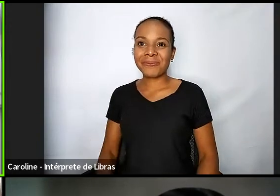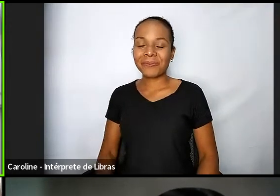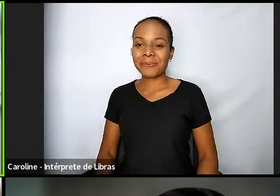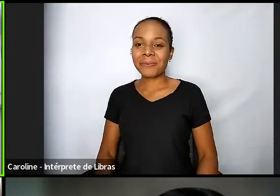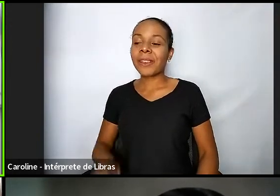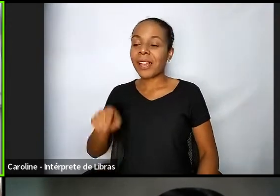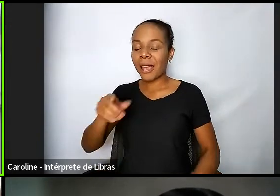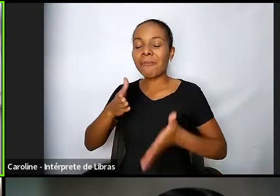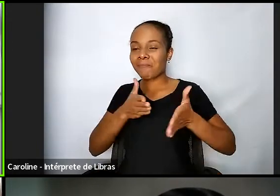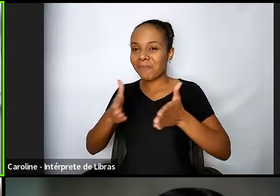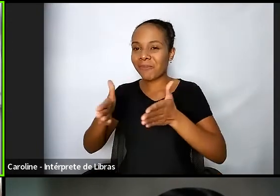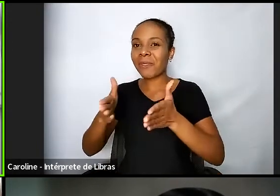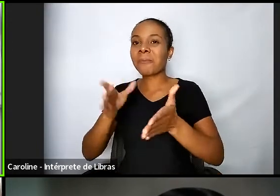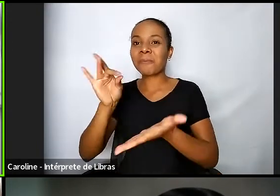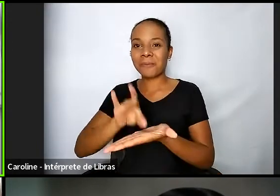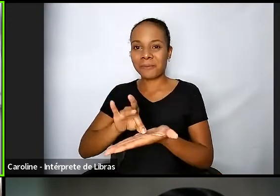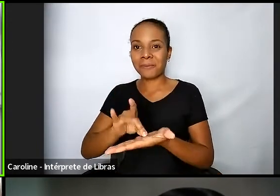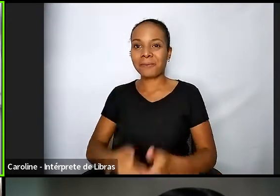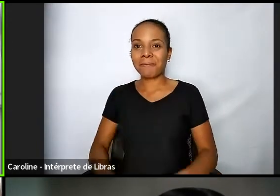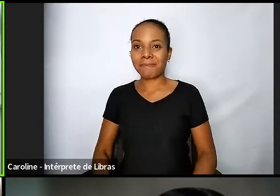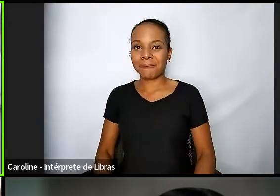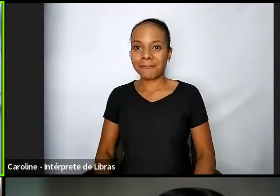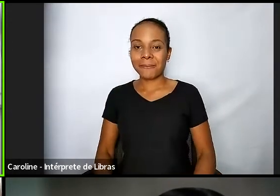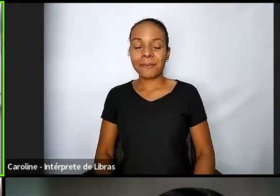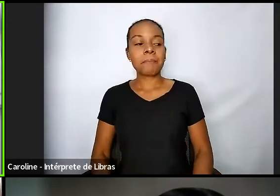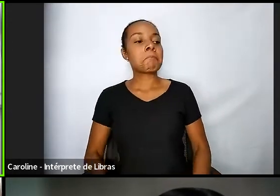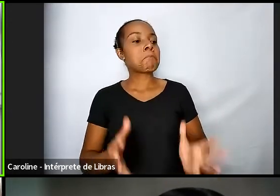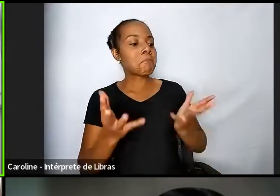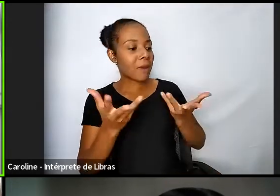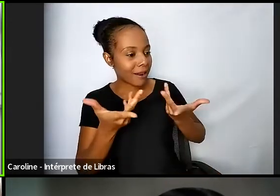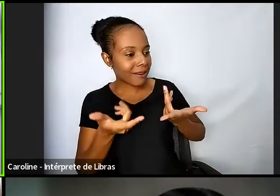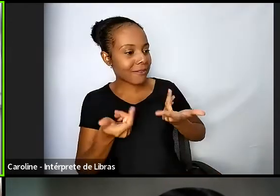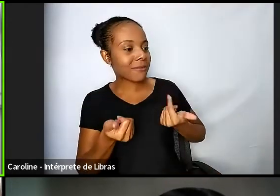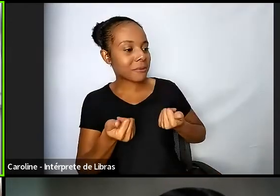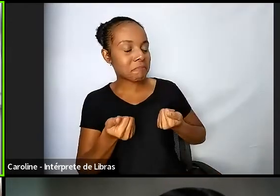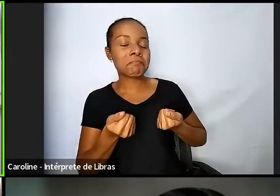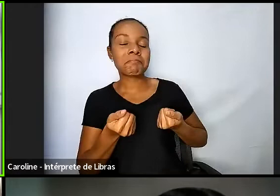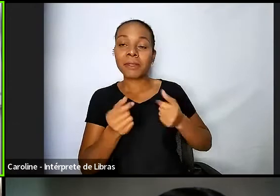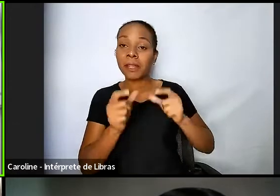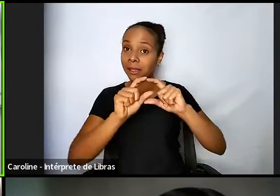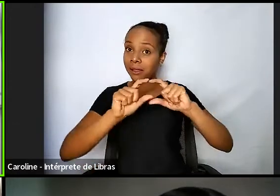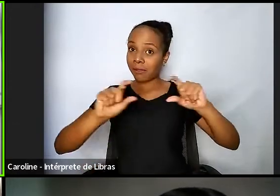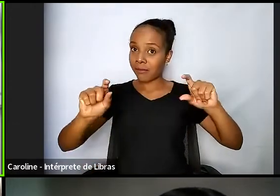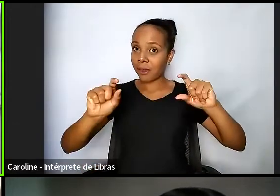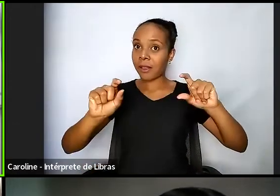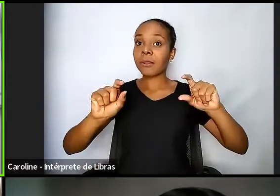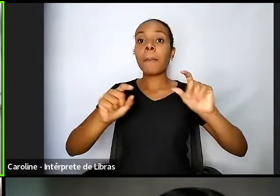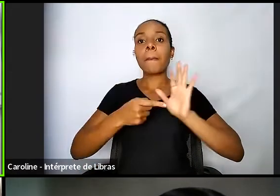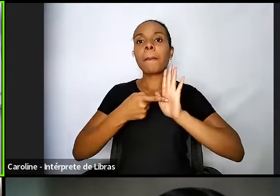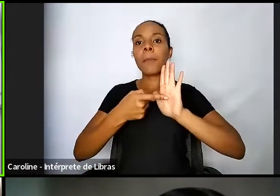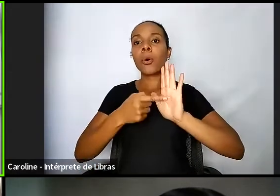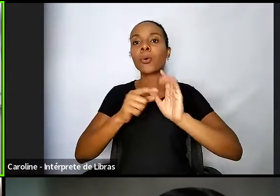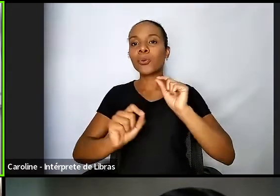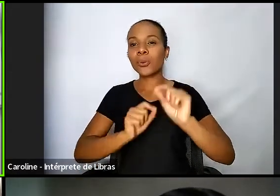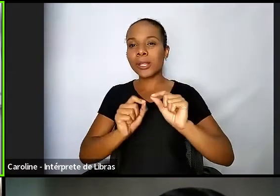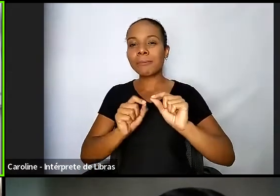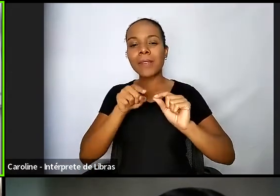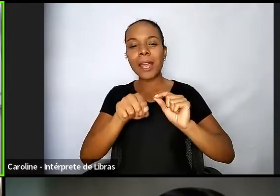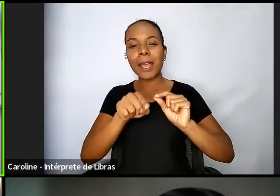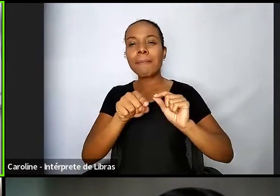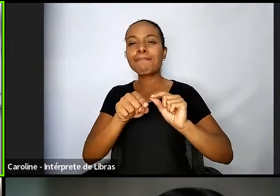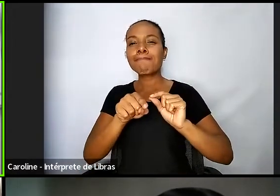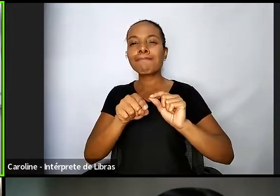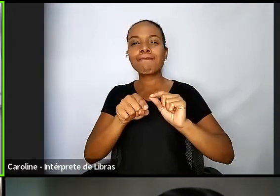Maravilha isso mesmo Luciana com essa frase aí é o retrato de quem nós somos se aqui fosse uma sessão de